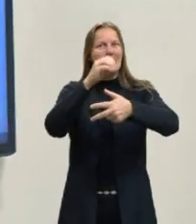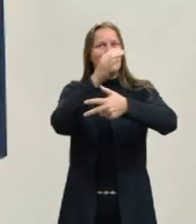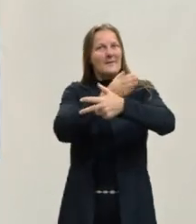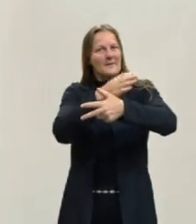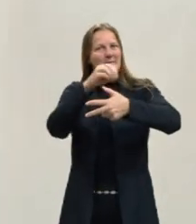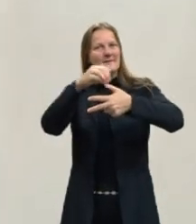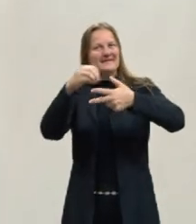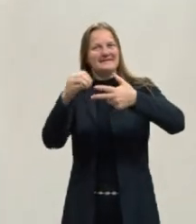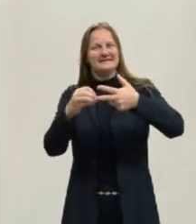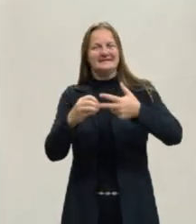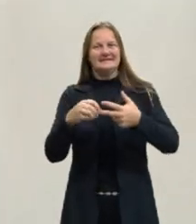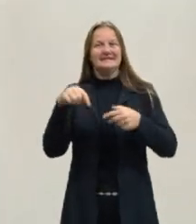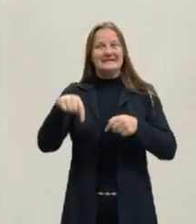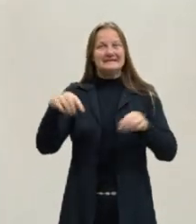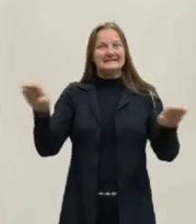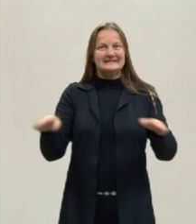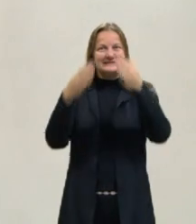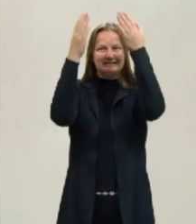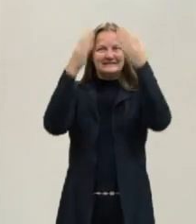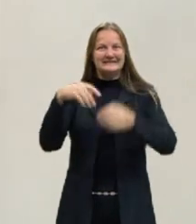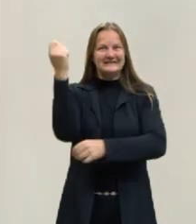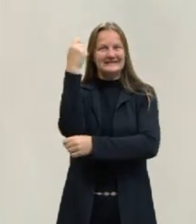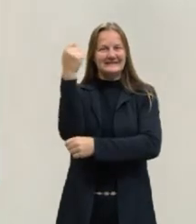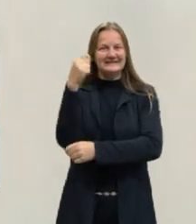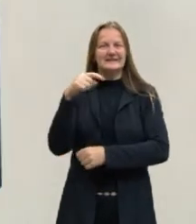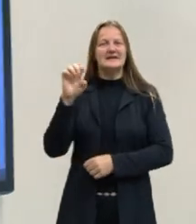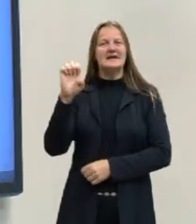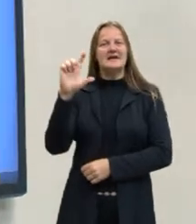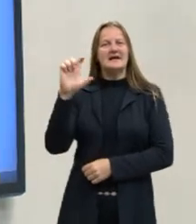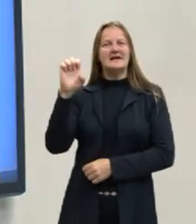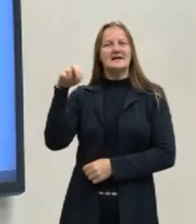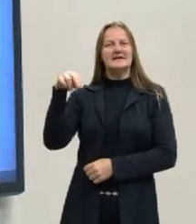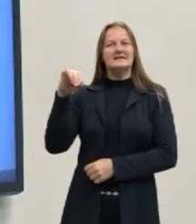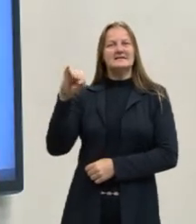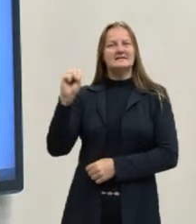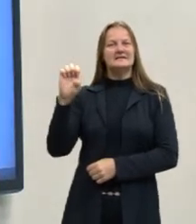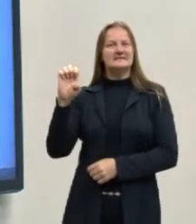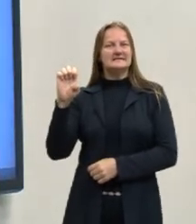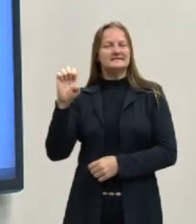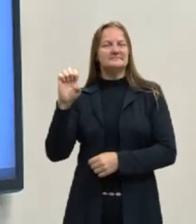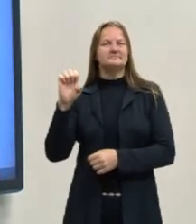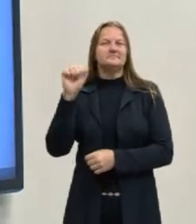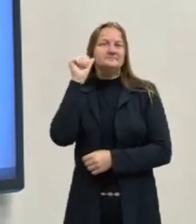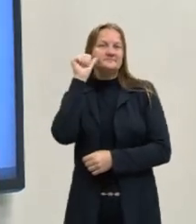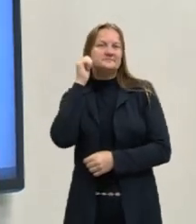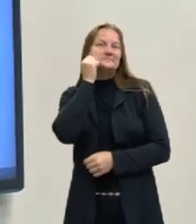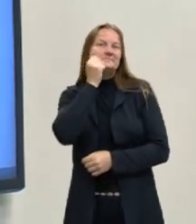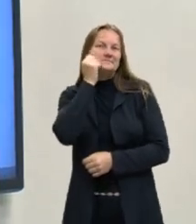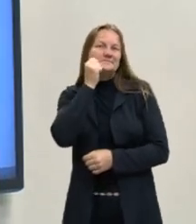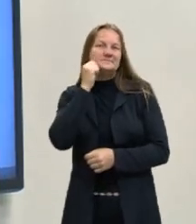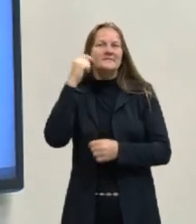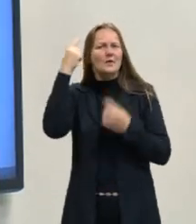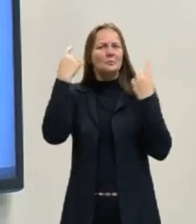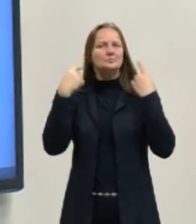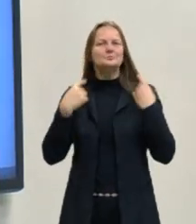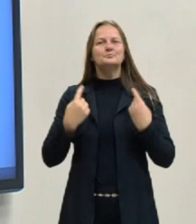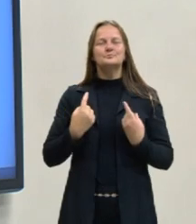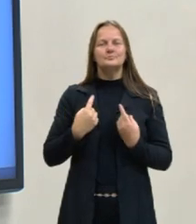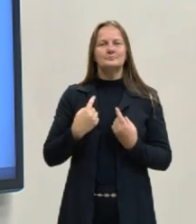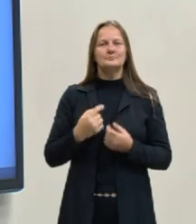CEDUC-IRS. Eu me chamo Elenise Pereira, sou mulher negra, cabelos crespos,